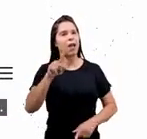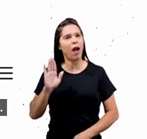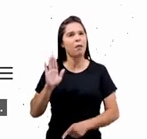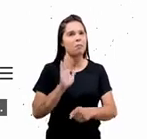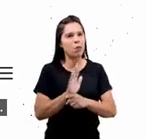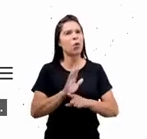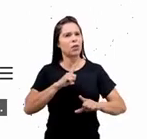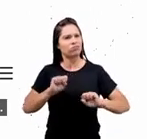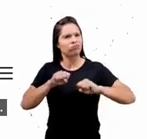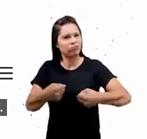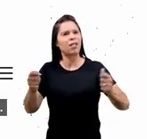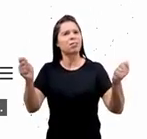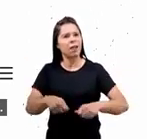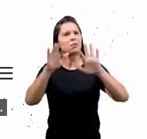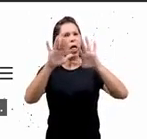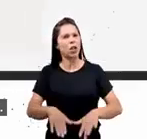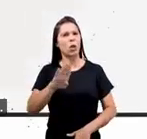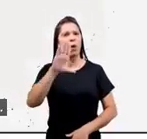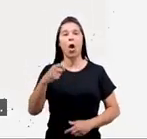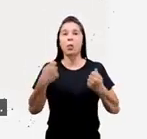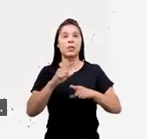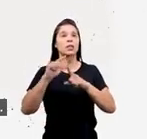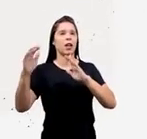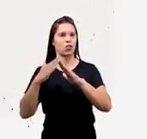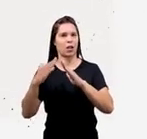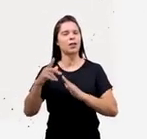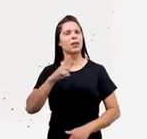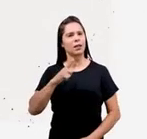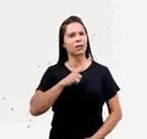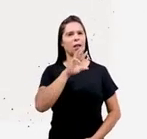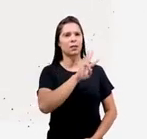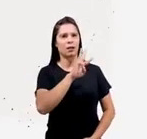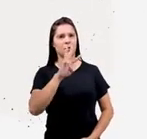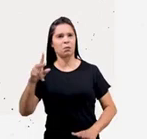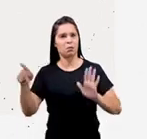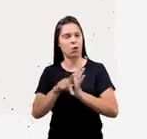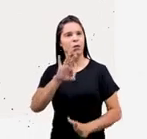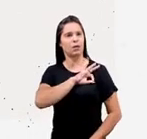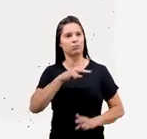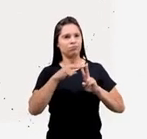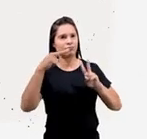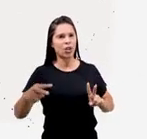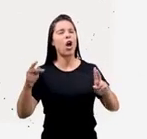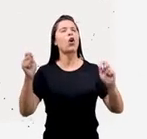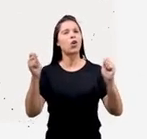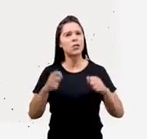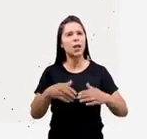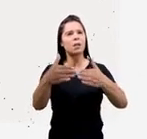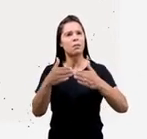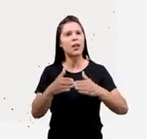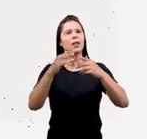seguro para realizar boletins de ocorrência sem sair de casa. Através do site da Delegacia Virtual, é possível